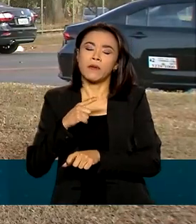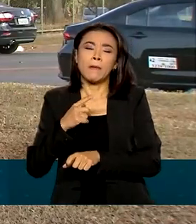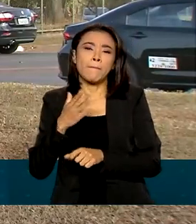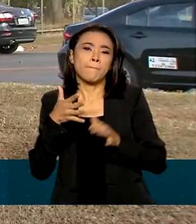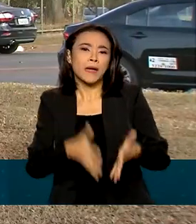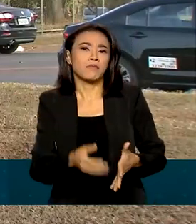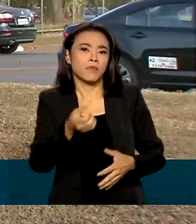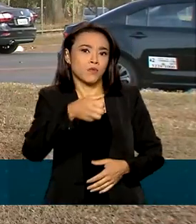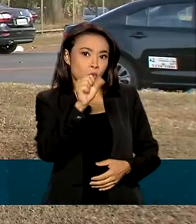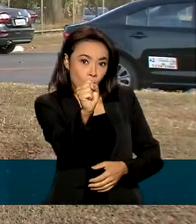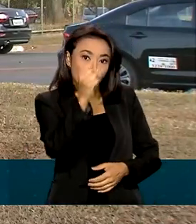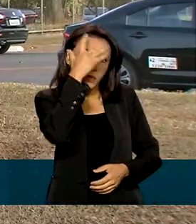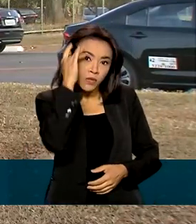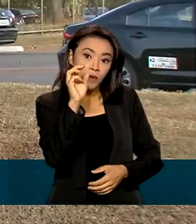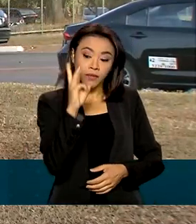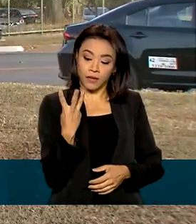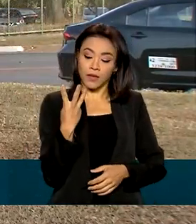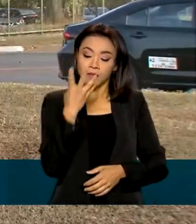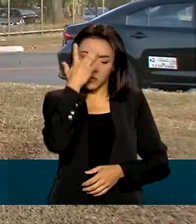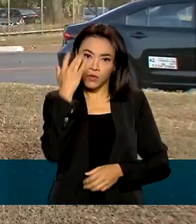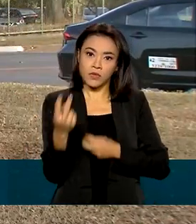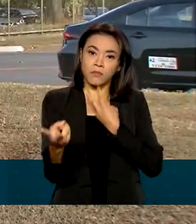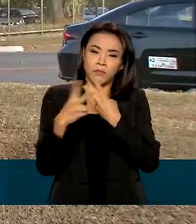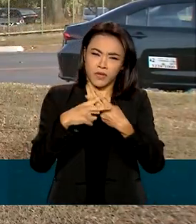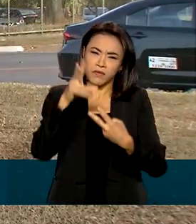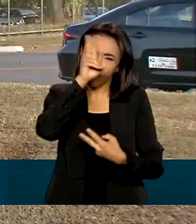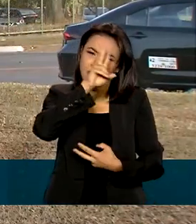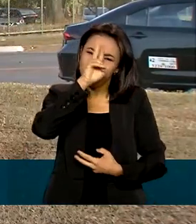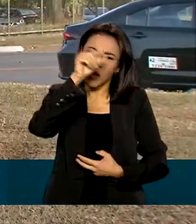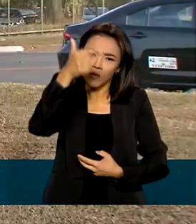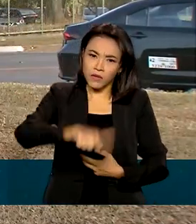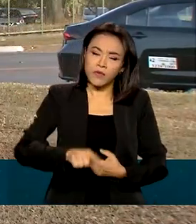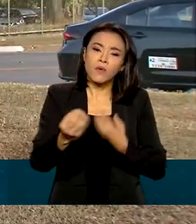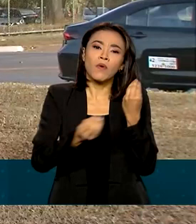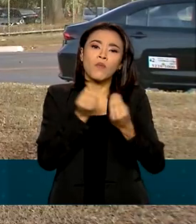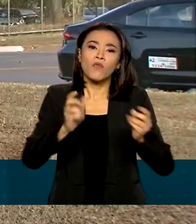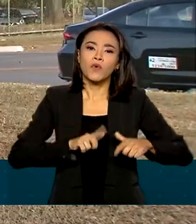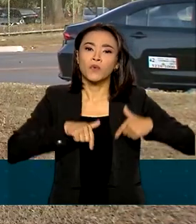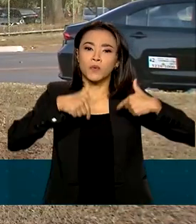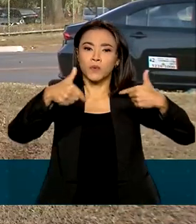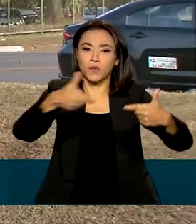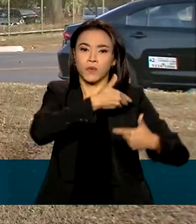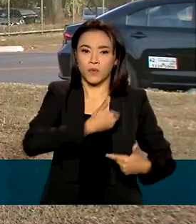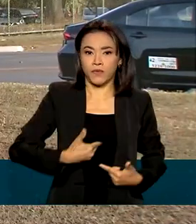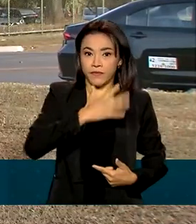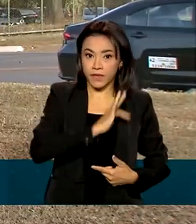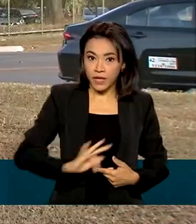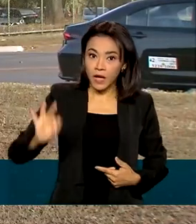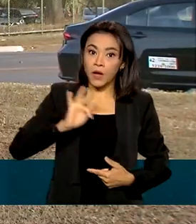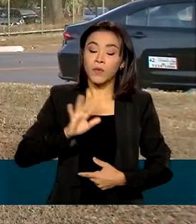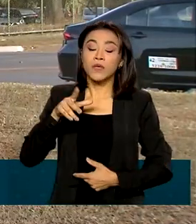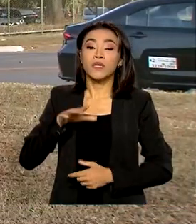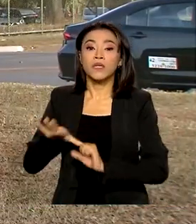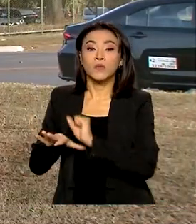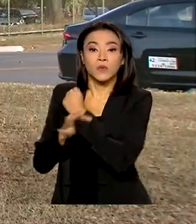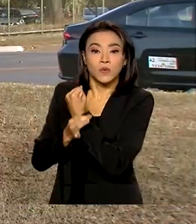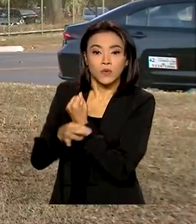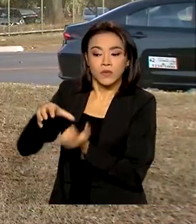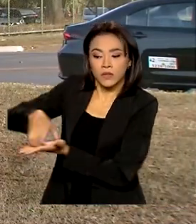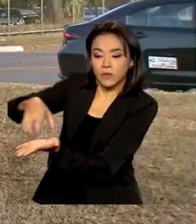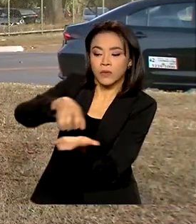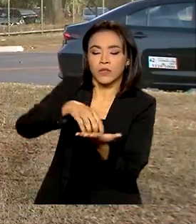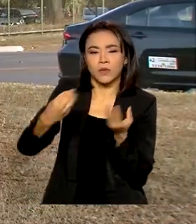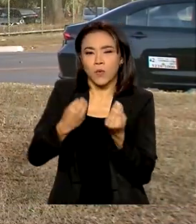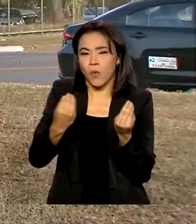delas já estão presas. Vamos relembrar agora como foi a atuação do governo federal e dos órgãos de segurança durante a